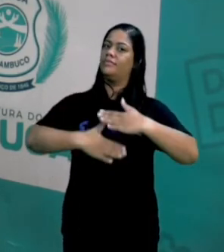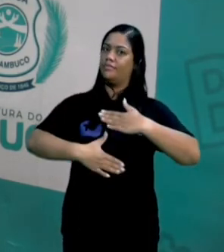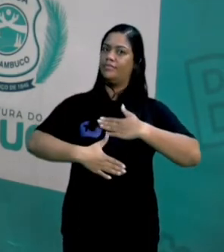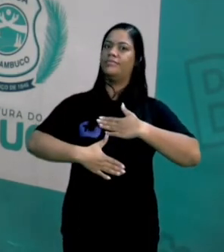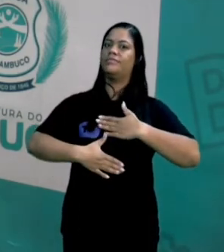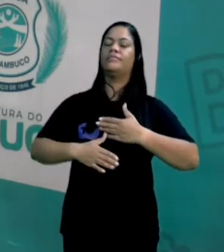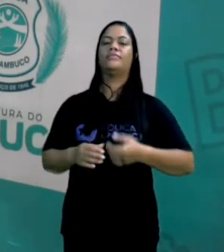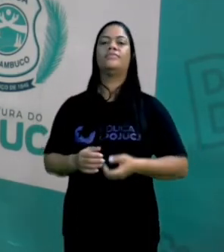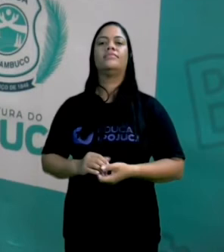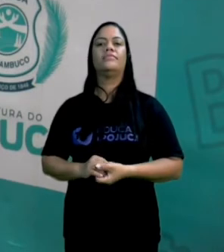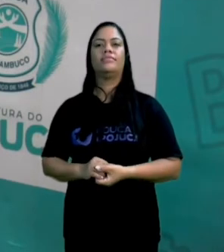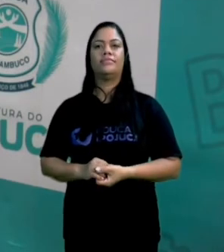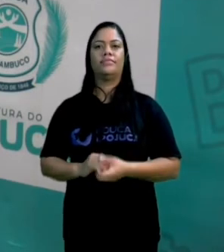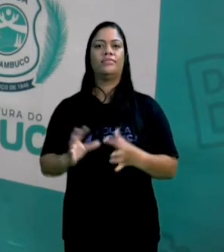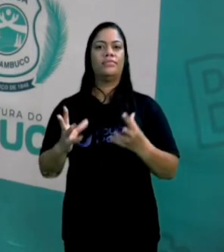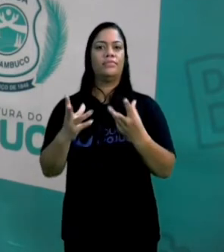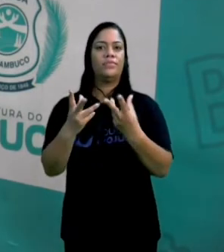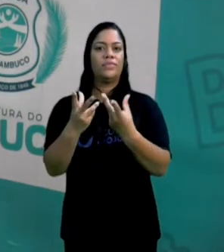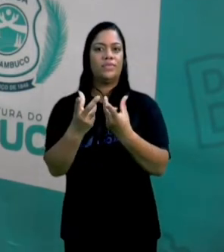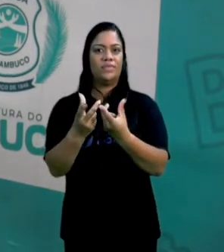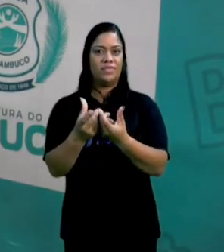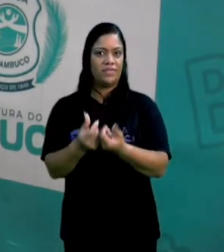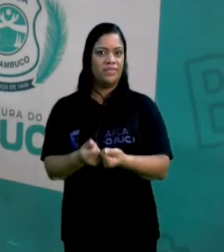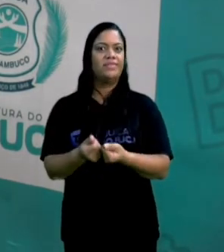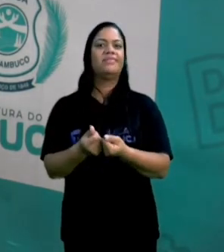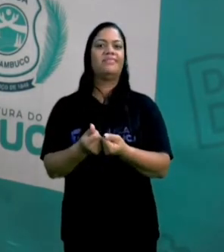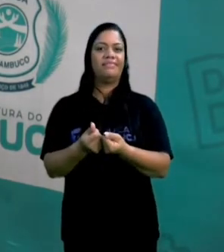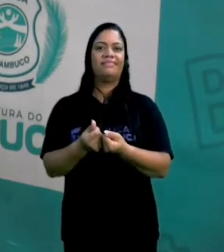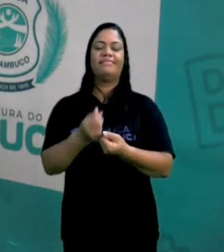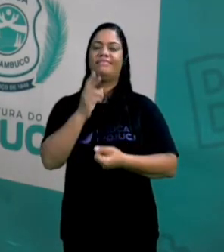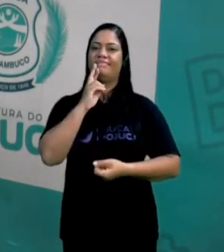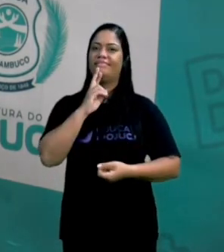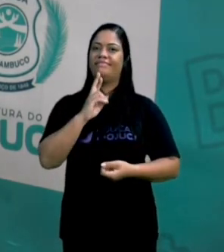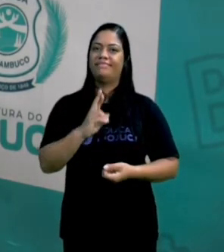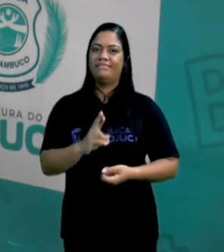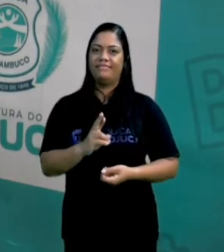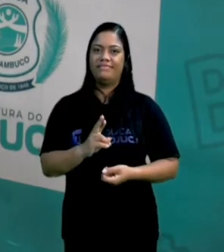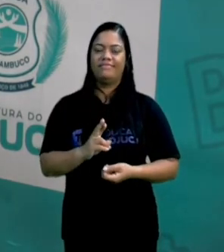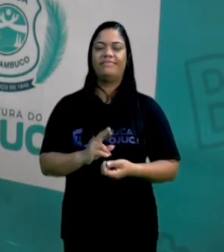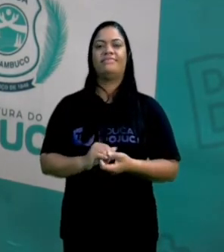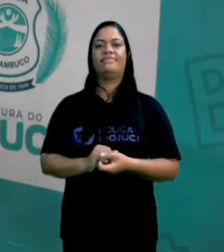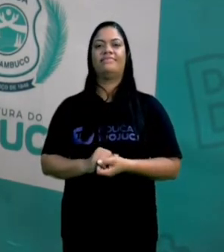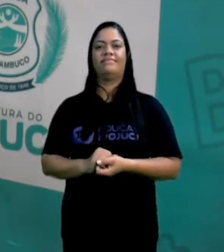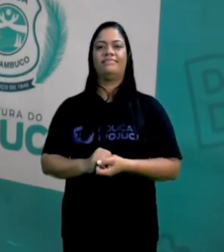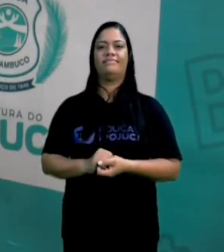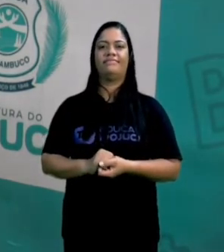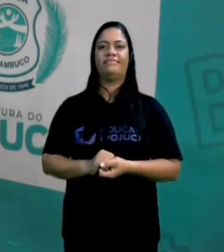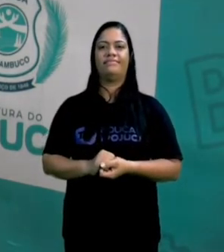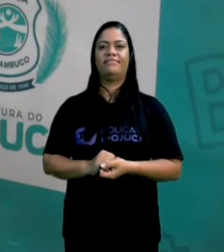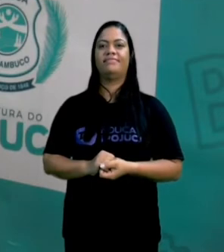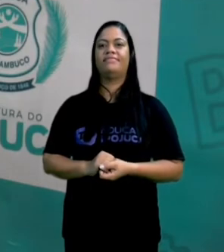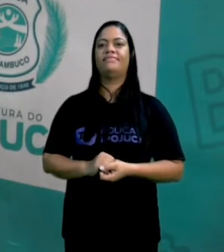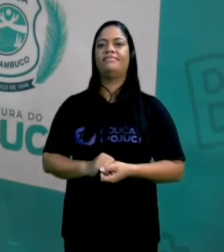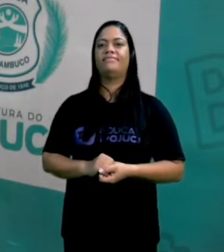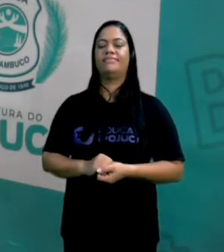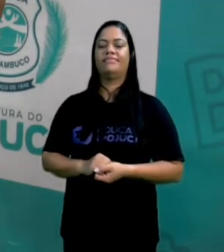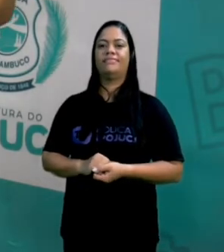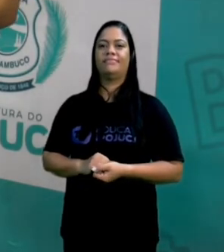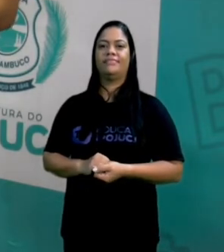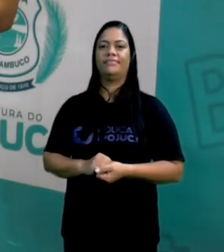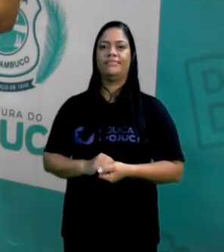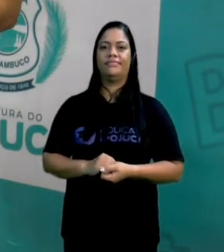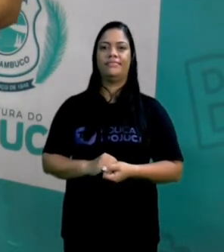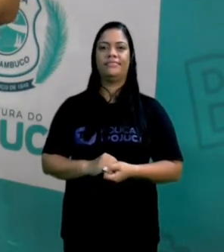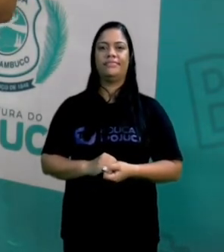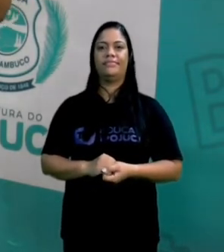musculatura. Tudo isso vai terminar resultando num processo de desgaste muito grande, tá?